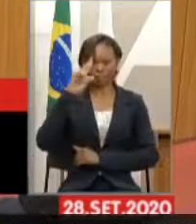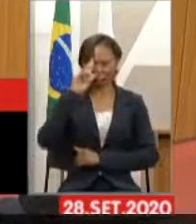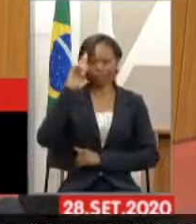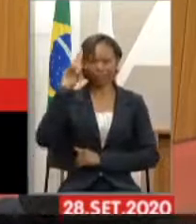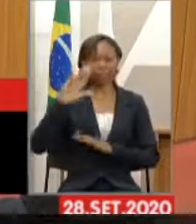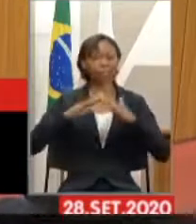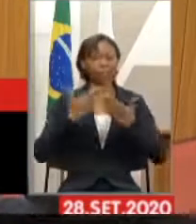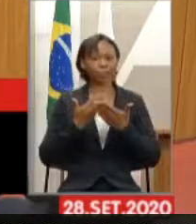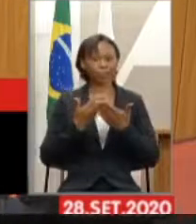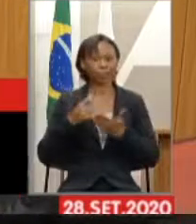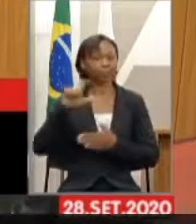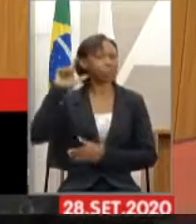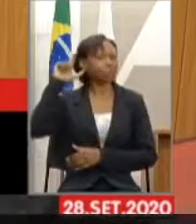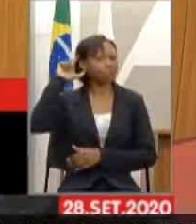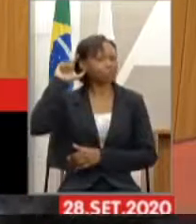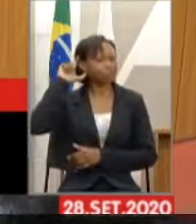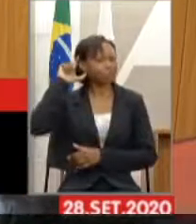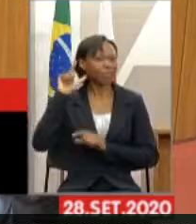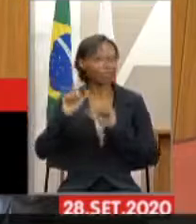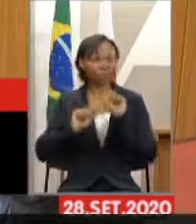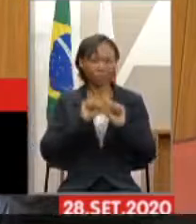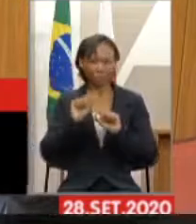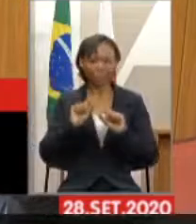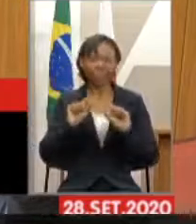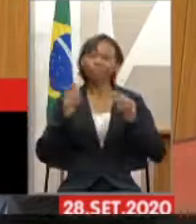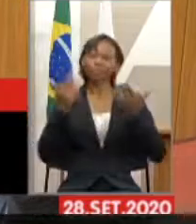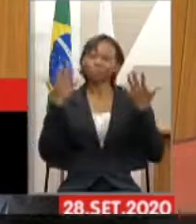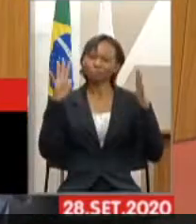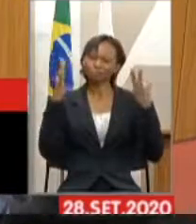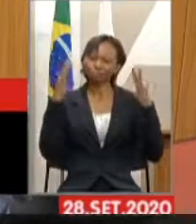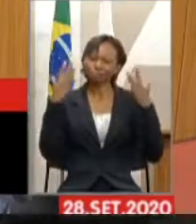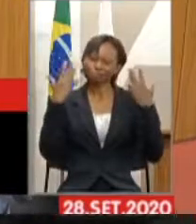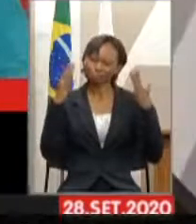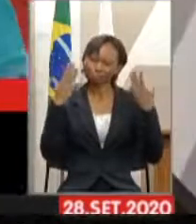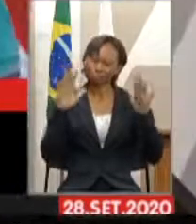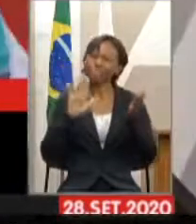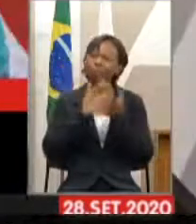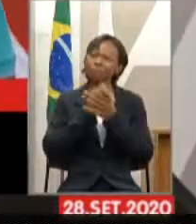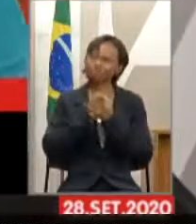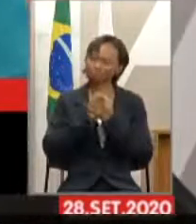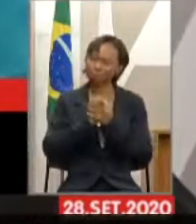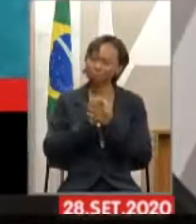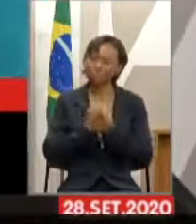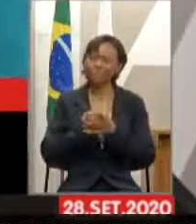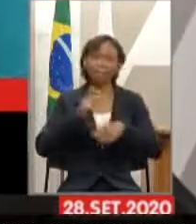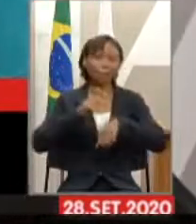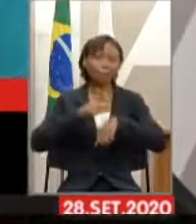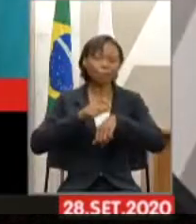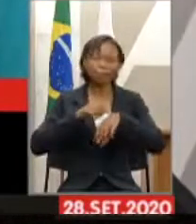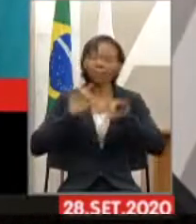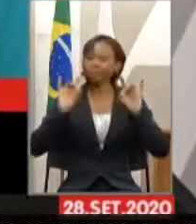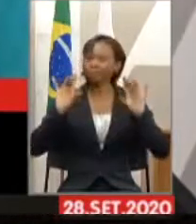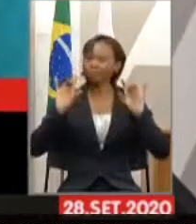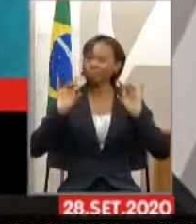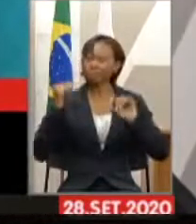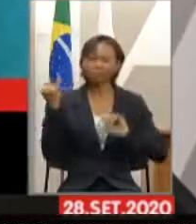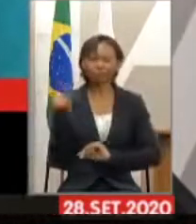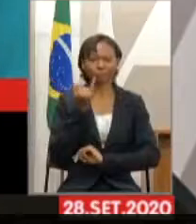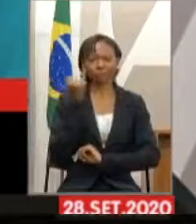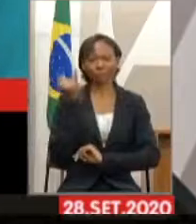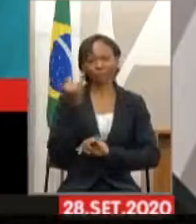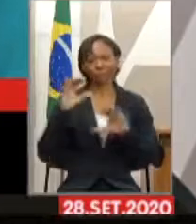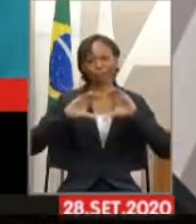Salles, que venho homenagear aqui esse momento tão importante para a comunidade surda, e também